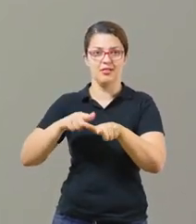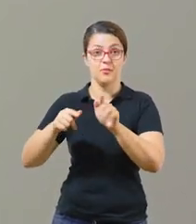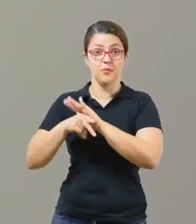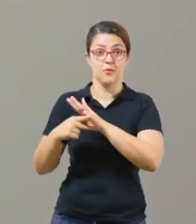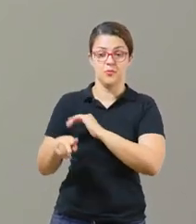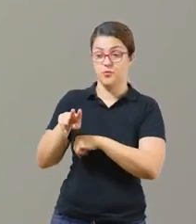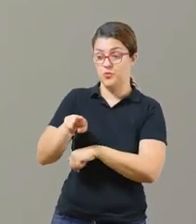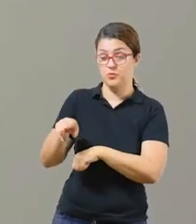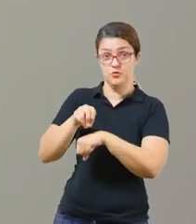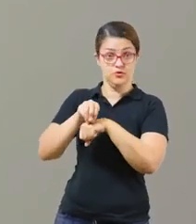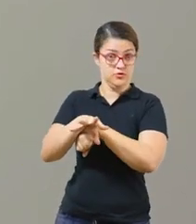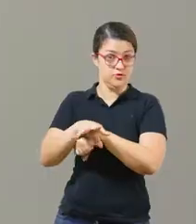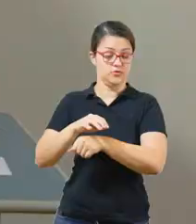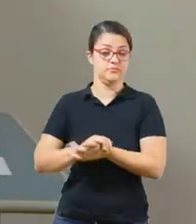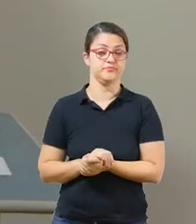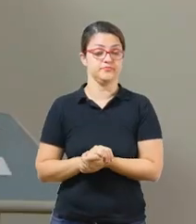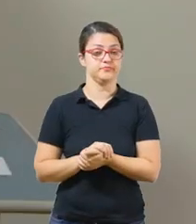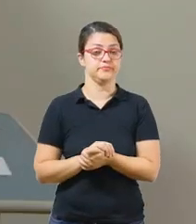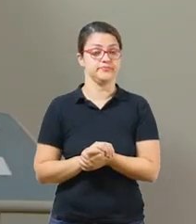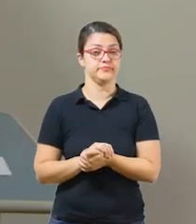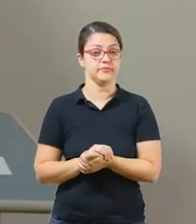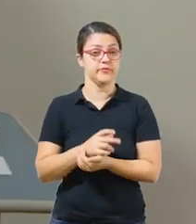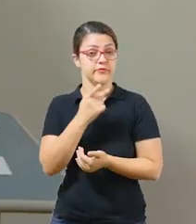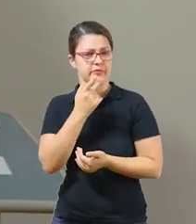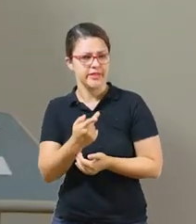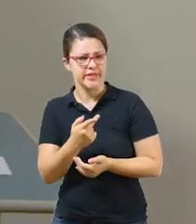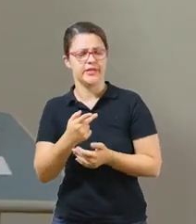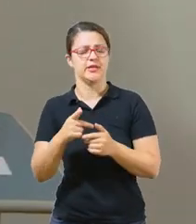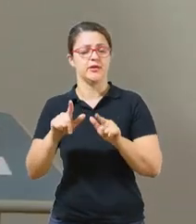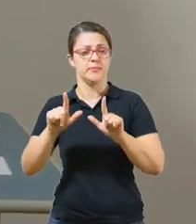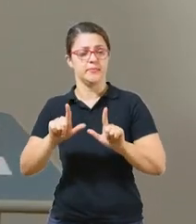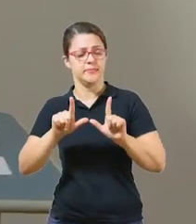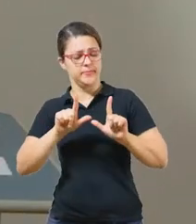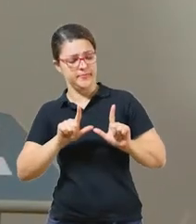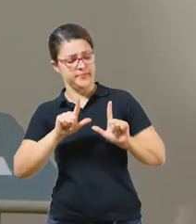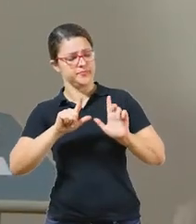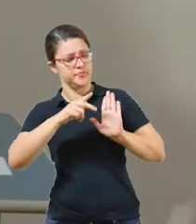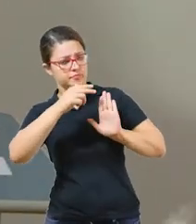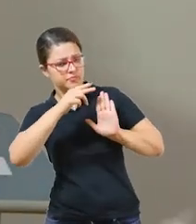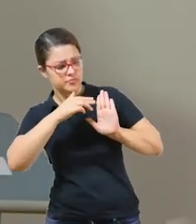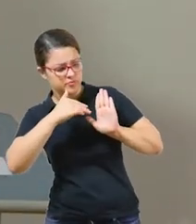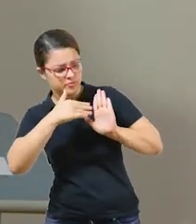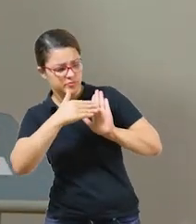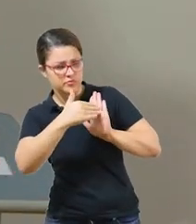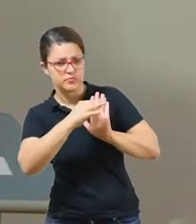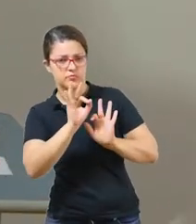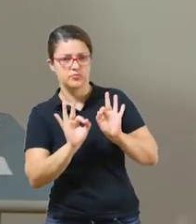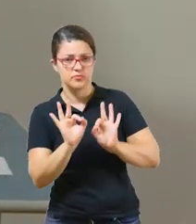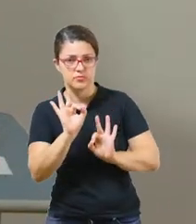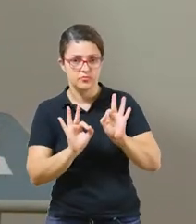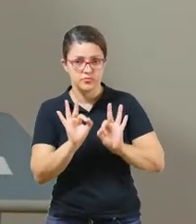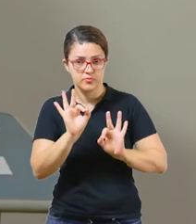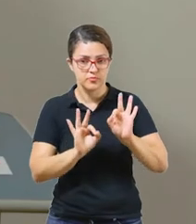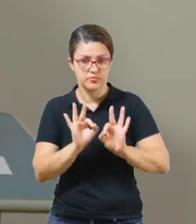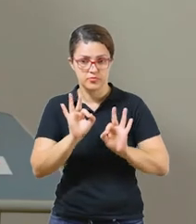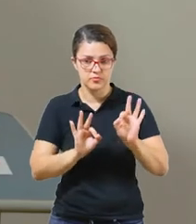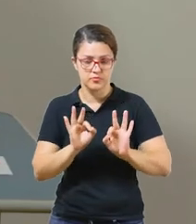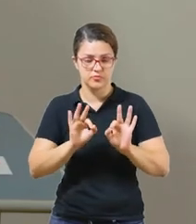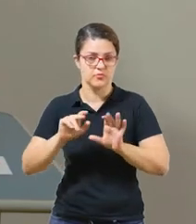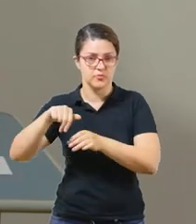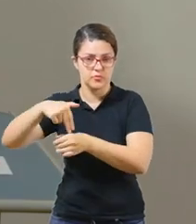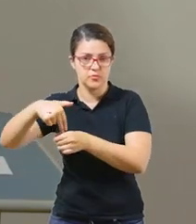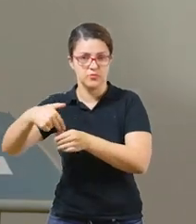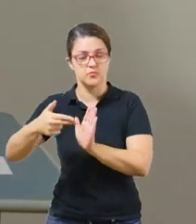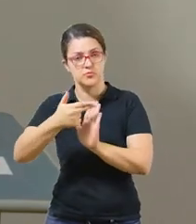É uma dica. Eu falei sobre a pintura, decoração da atividade com o pincel e a tinta guache, né?